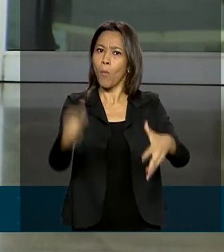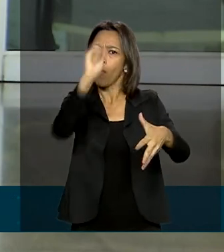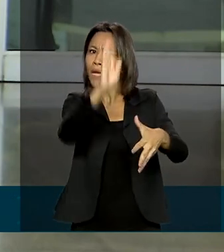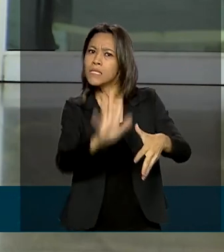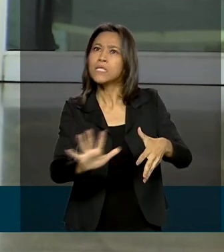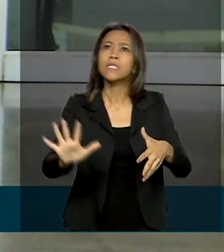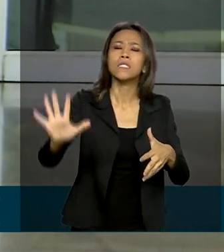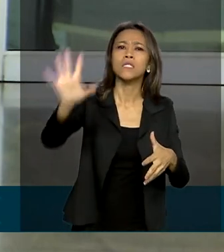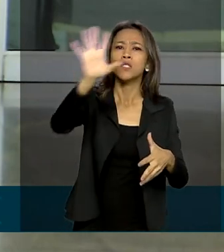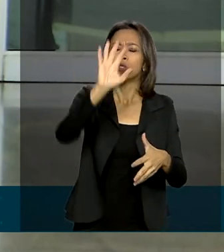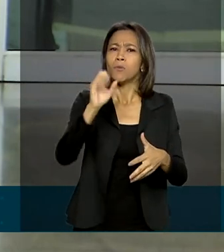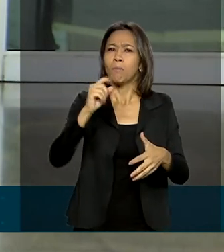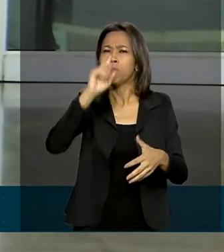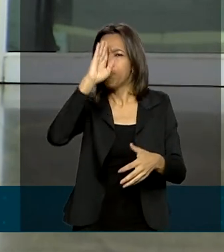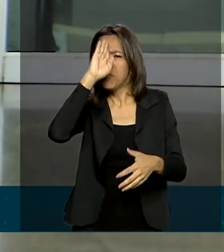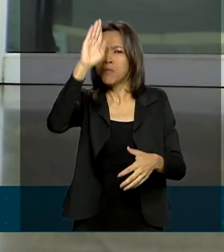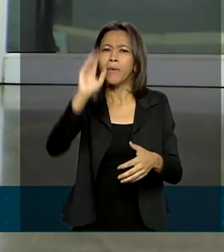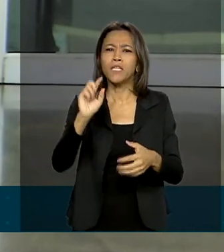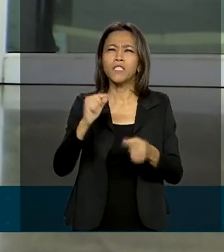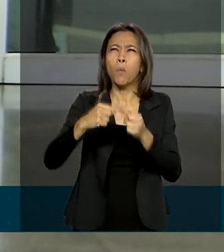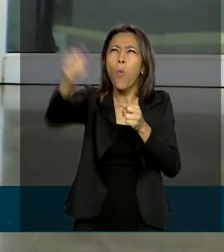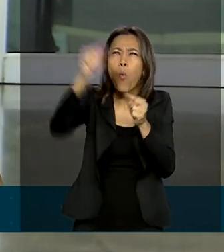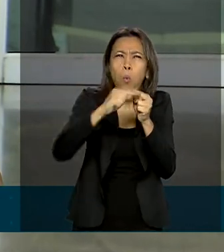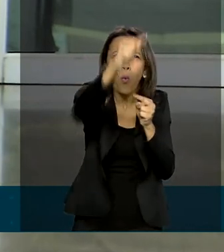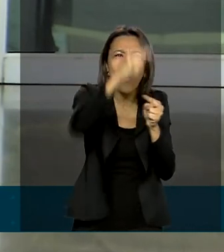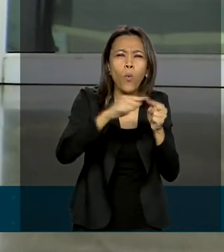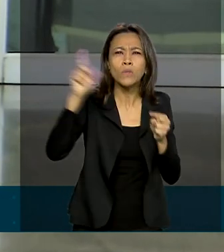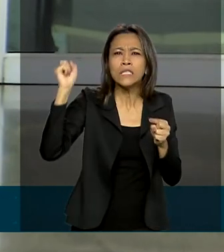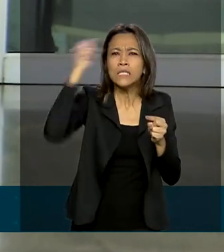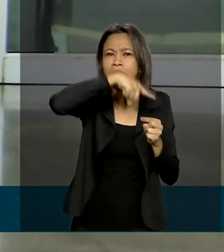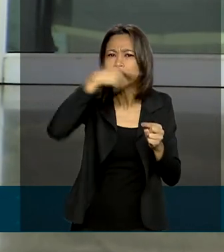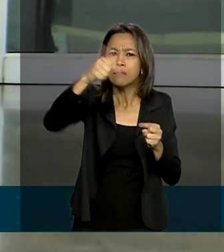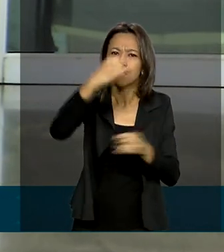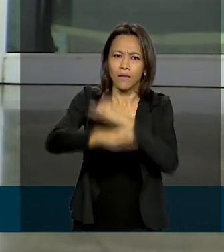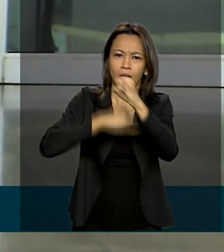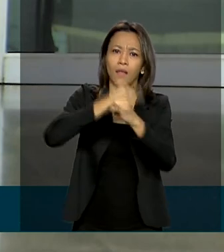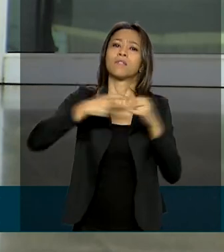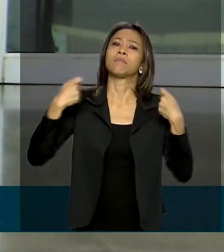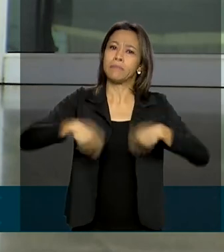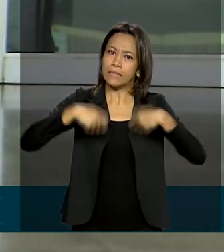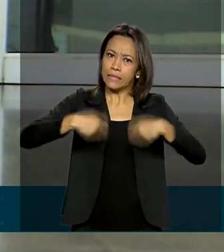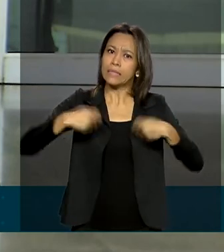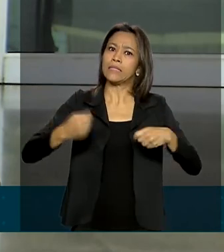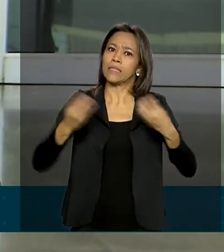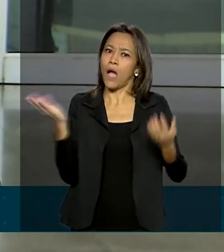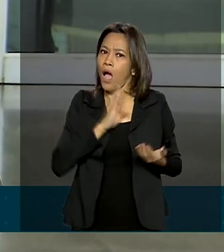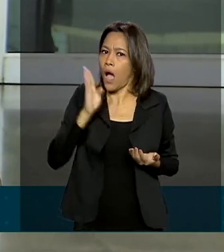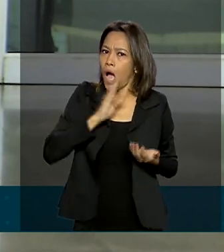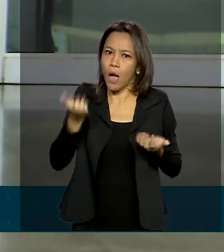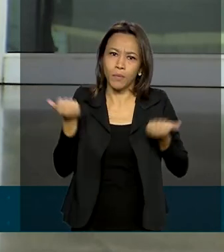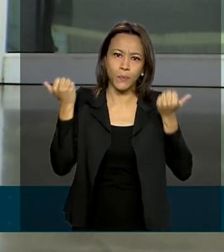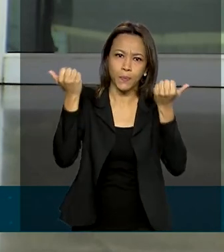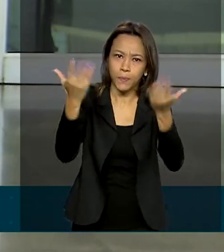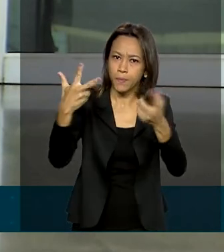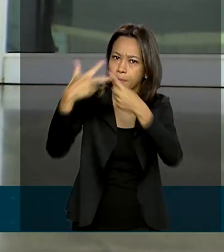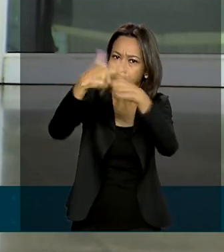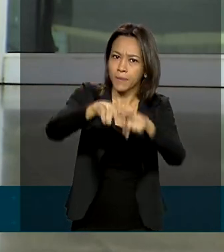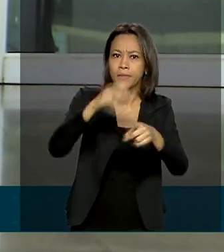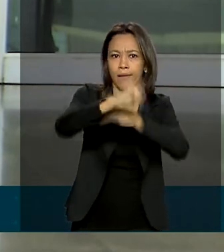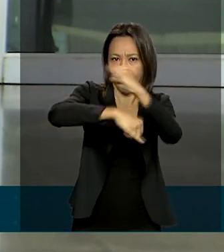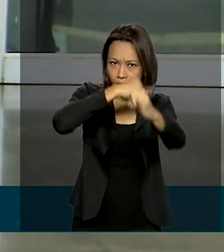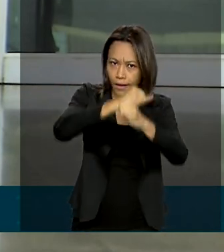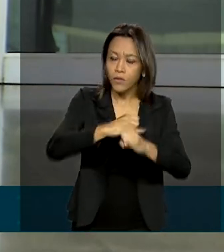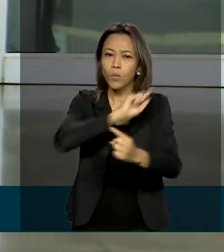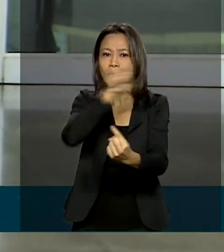que não têm acesso tão fácil, que são áreas mais remotas e que precisam de melhorias imediatas na internet. A intenção